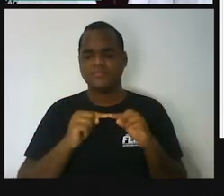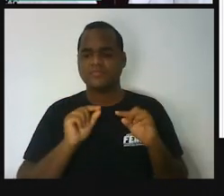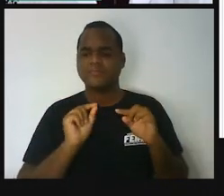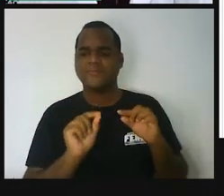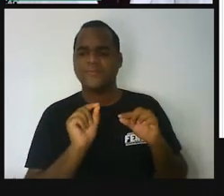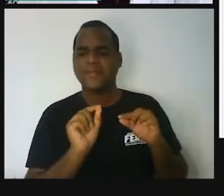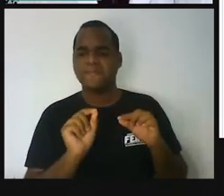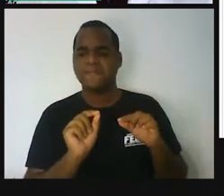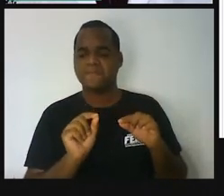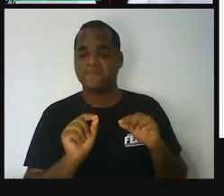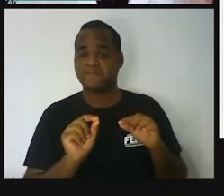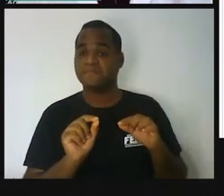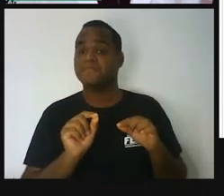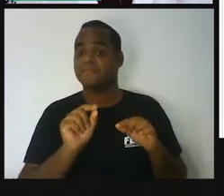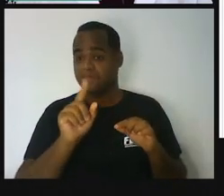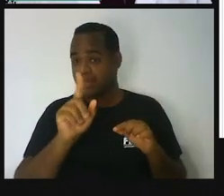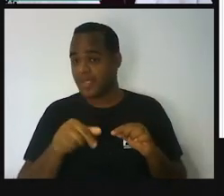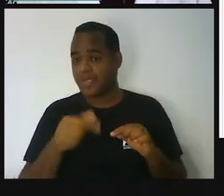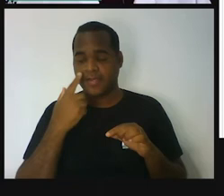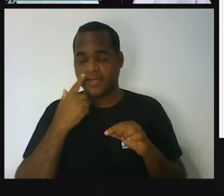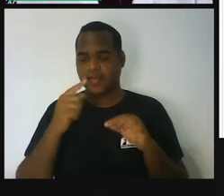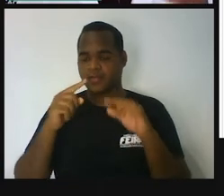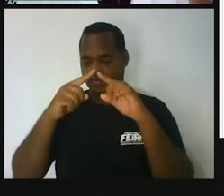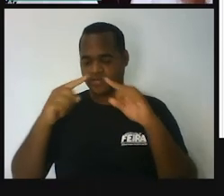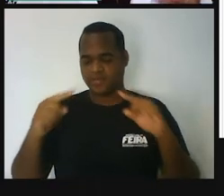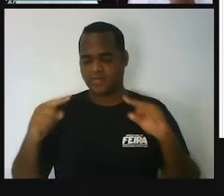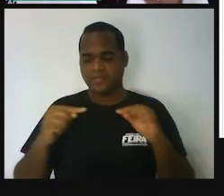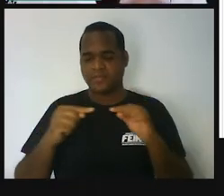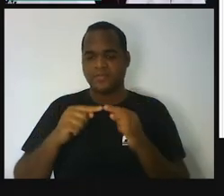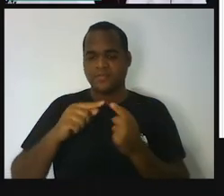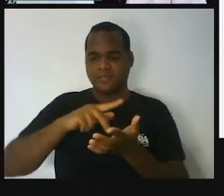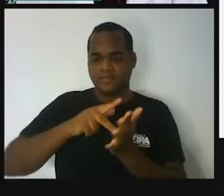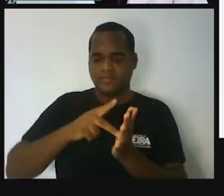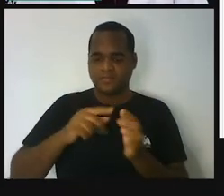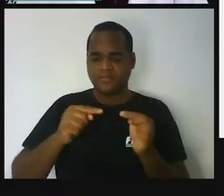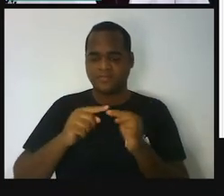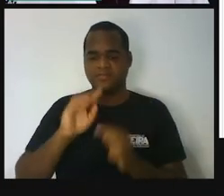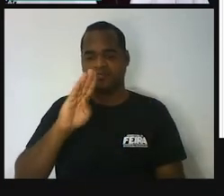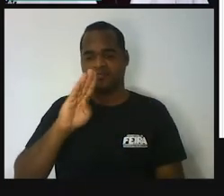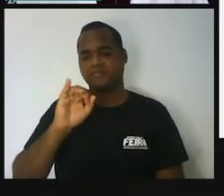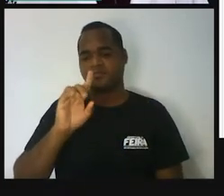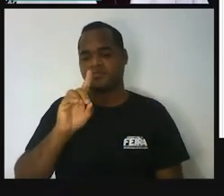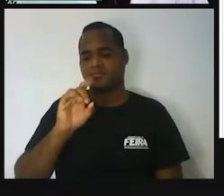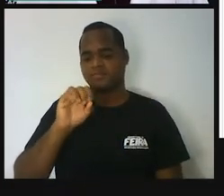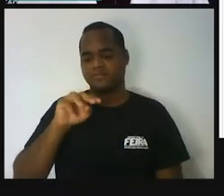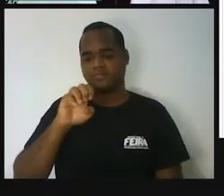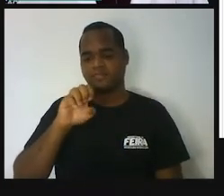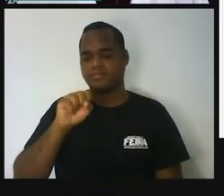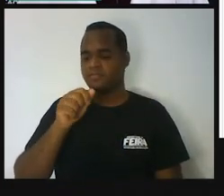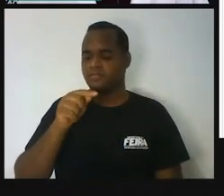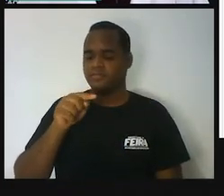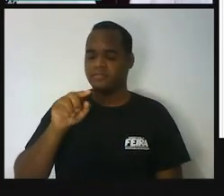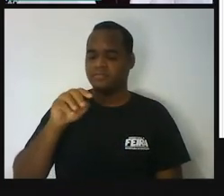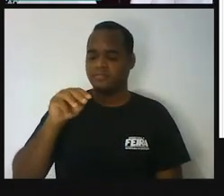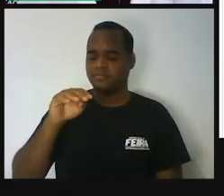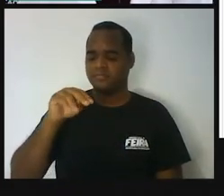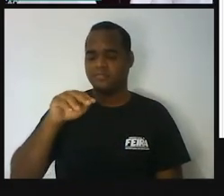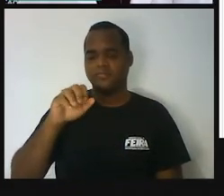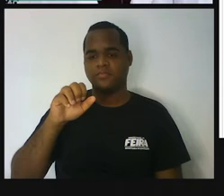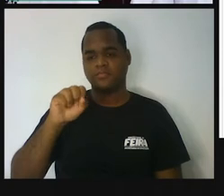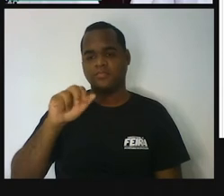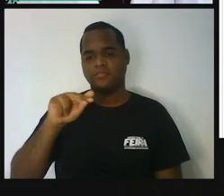ele é uma figura geométrica bidimensional. Ou seja, ele tem duas dimensões.